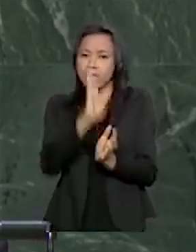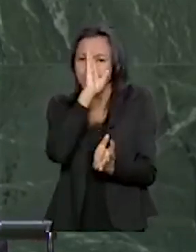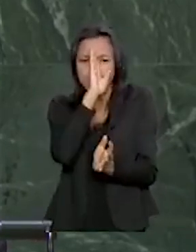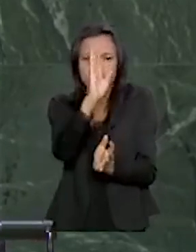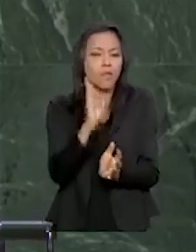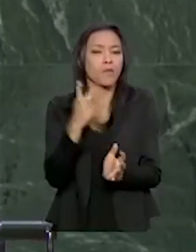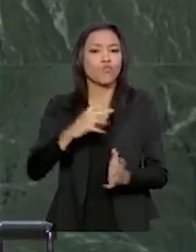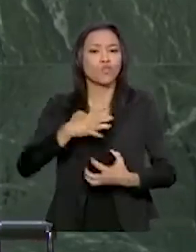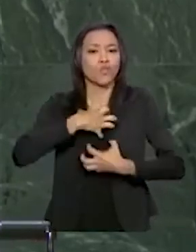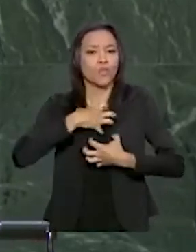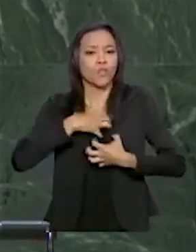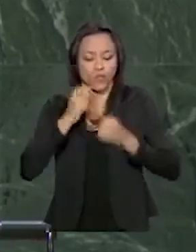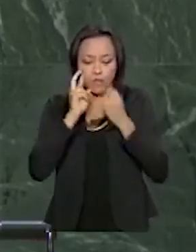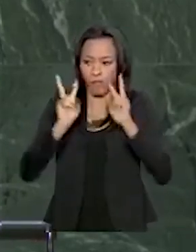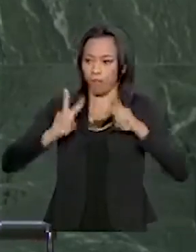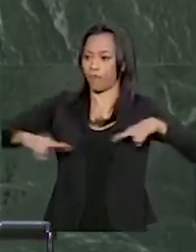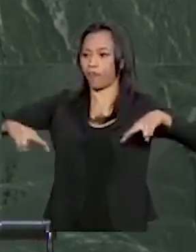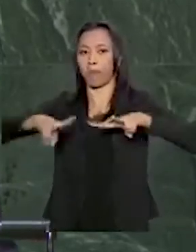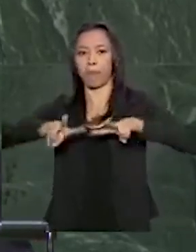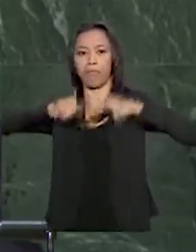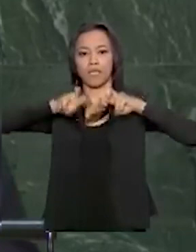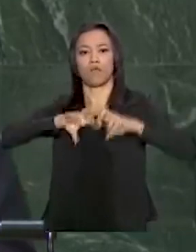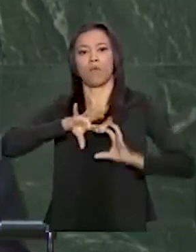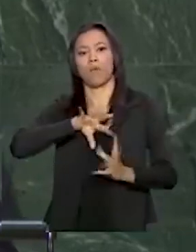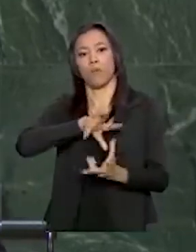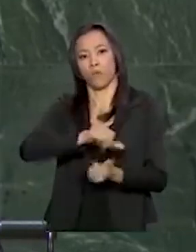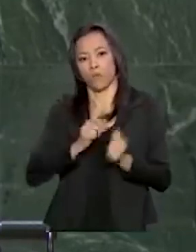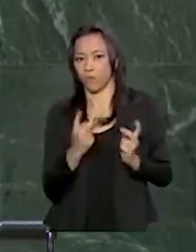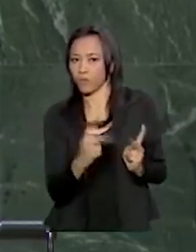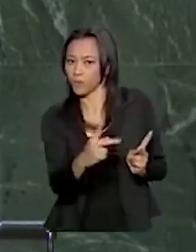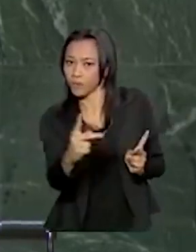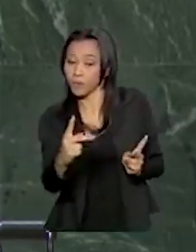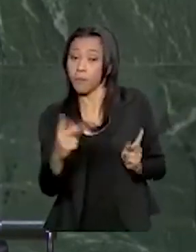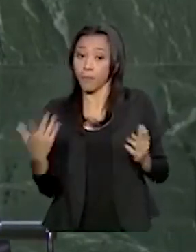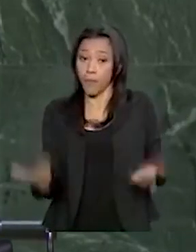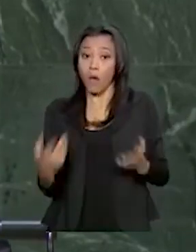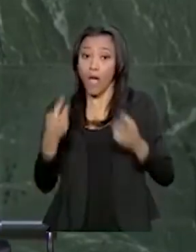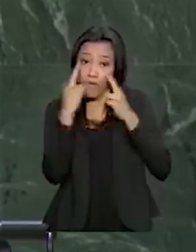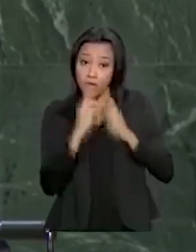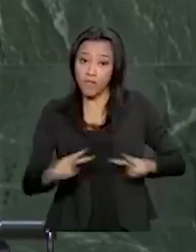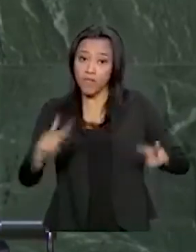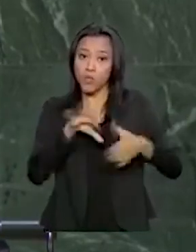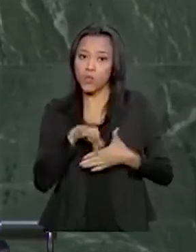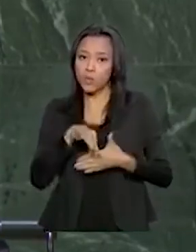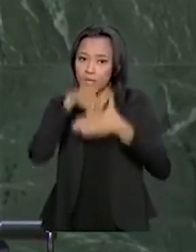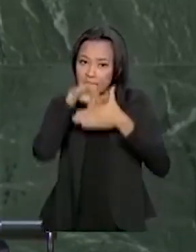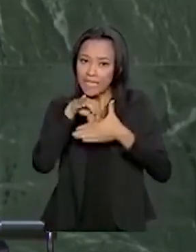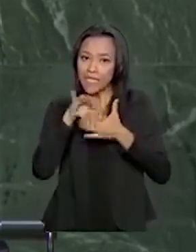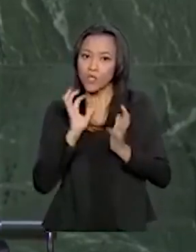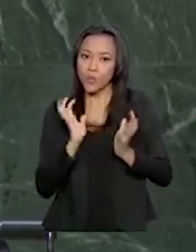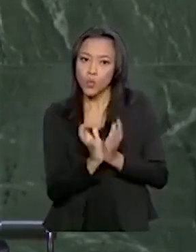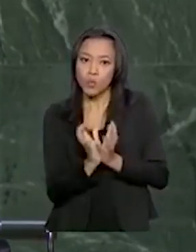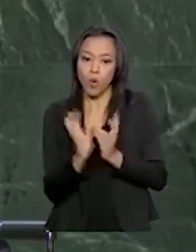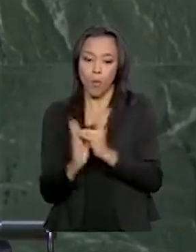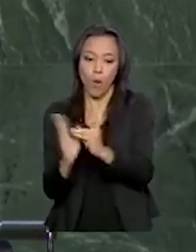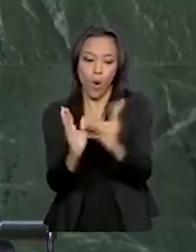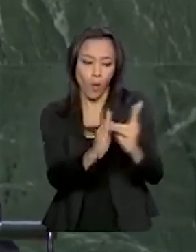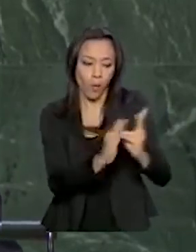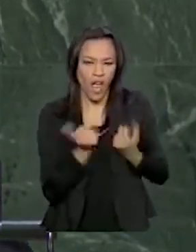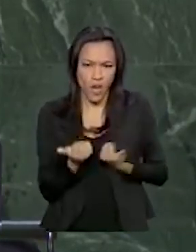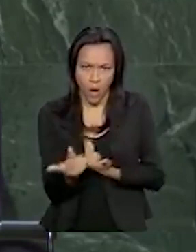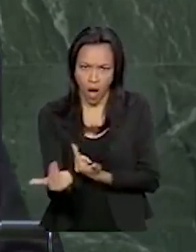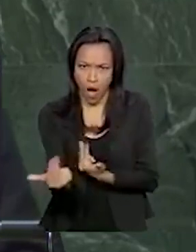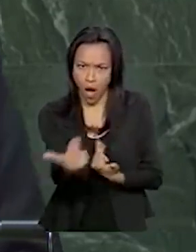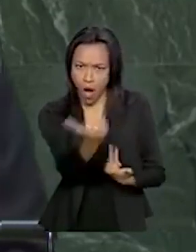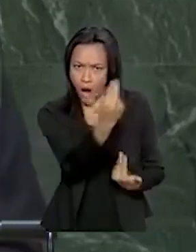sua forma de ver o mundo. A visão de um líder indígena não representa a de todos os índios